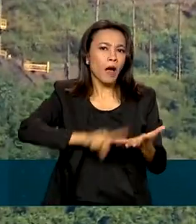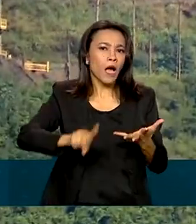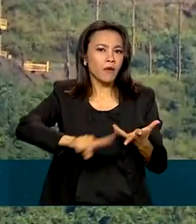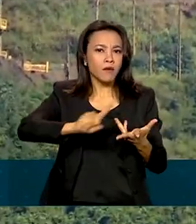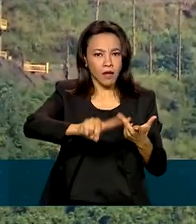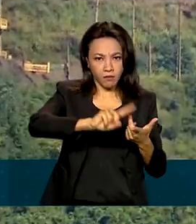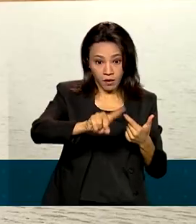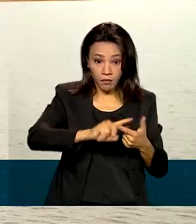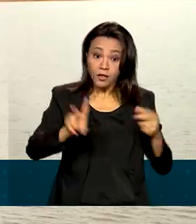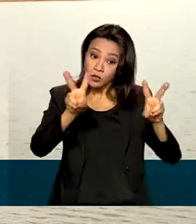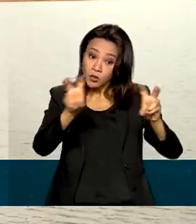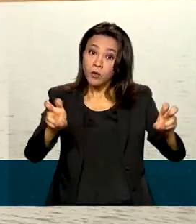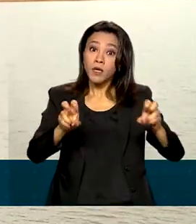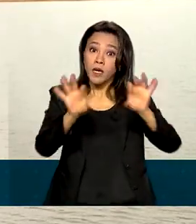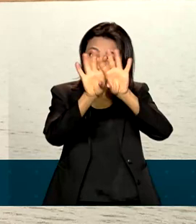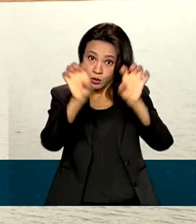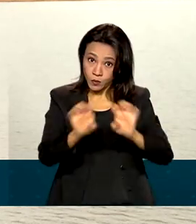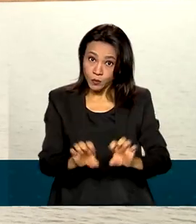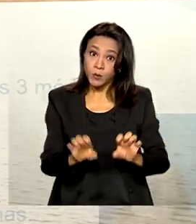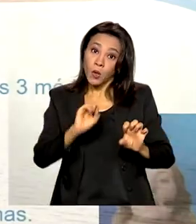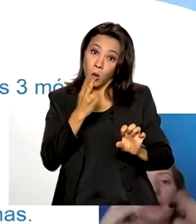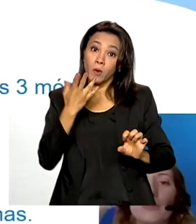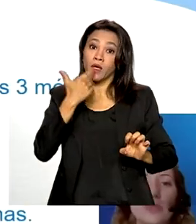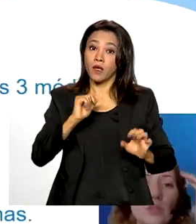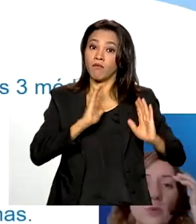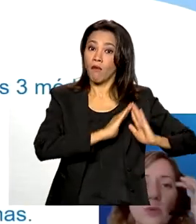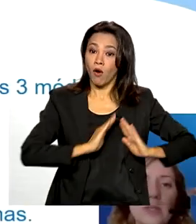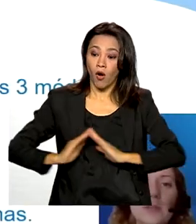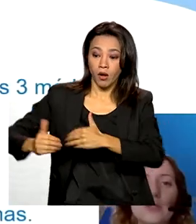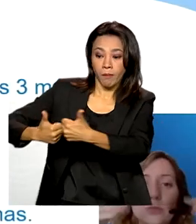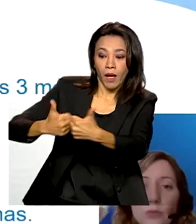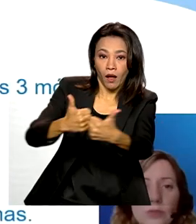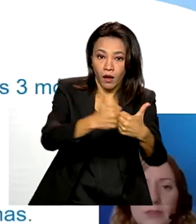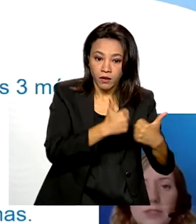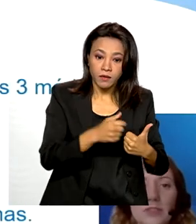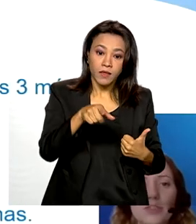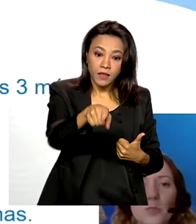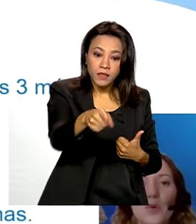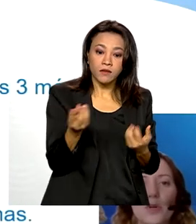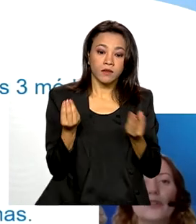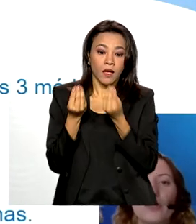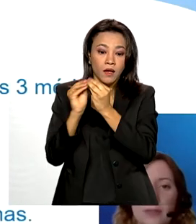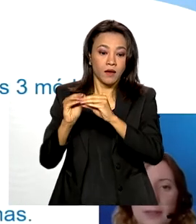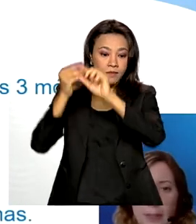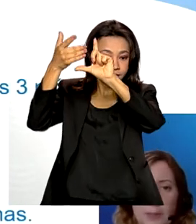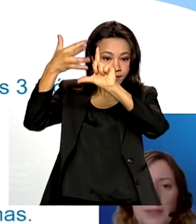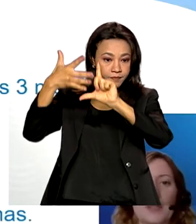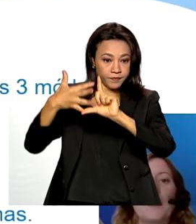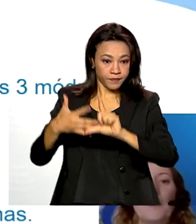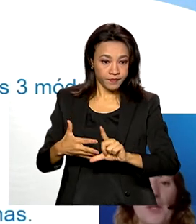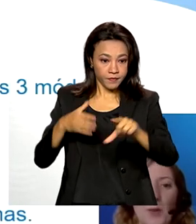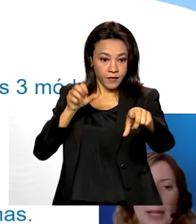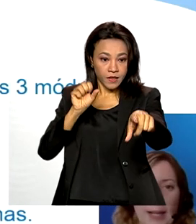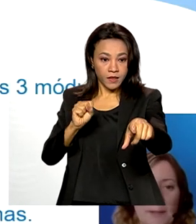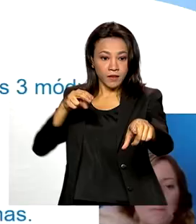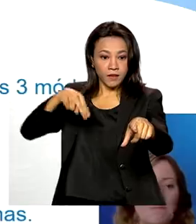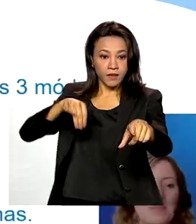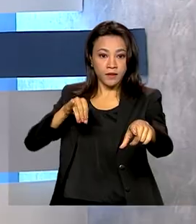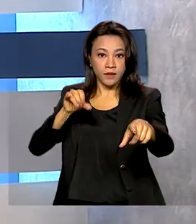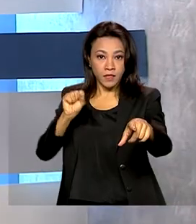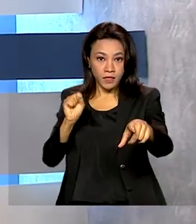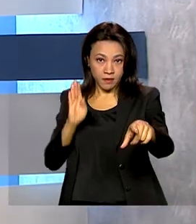as estruturas ou comunidades próximas. O SNISB está disponível em snisb.gov.br.